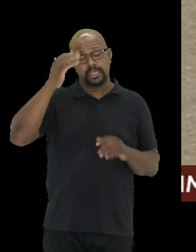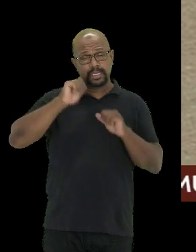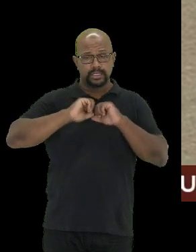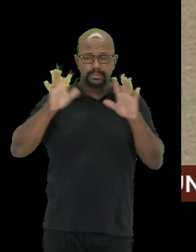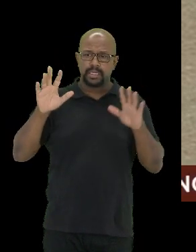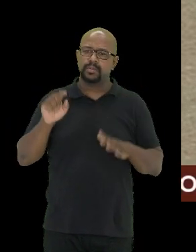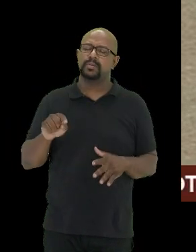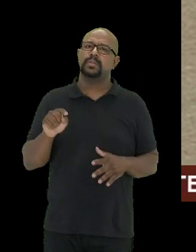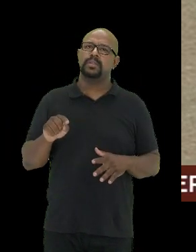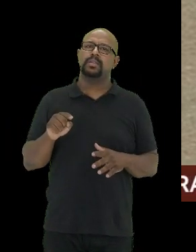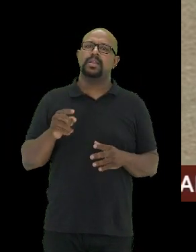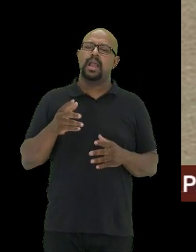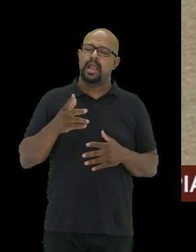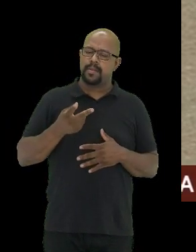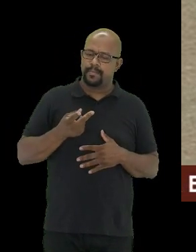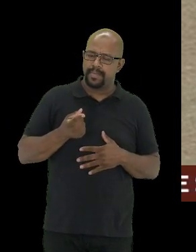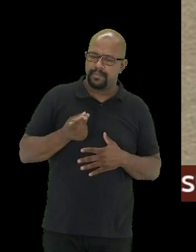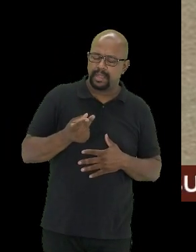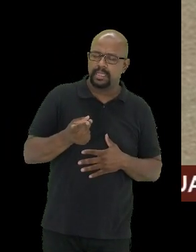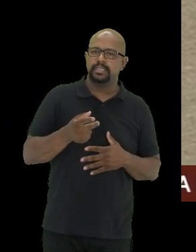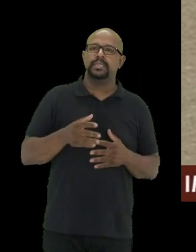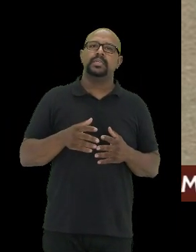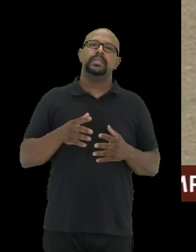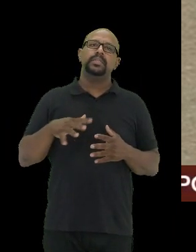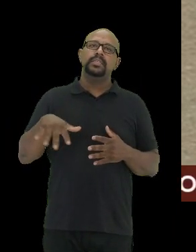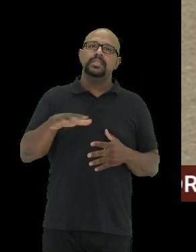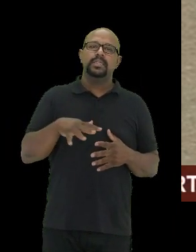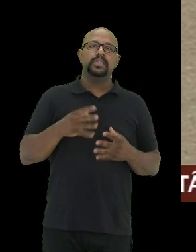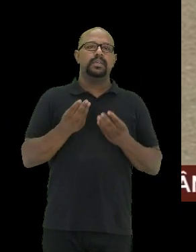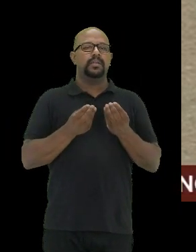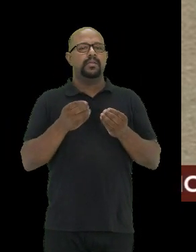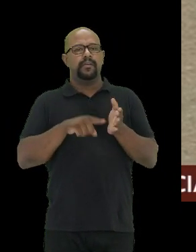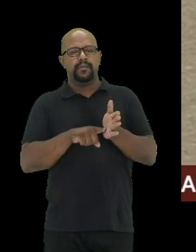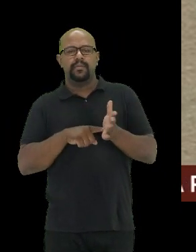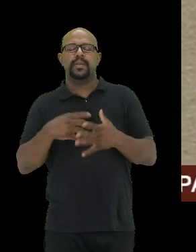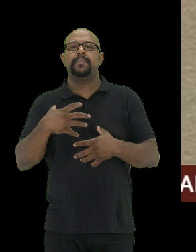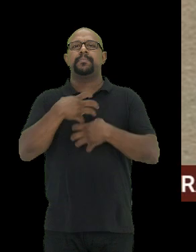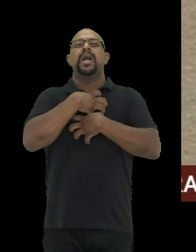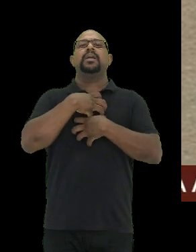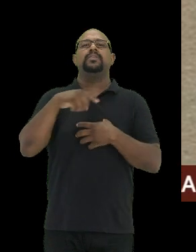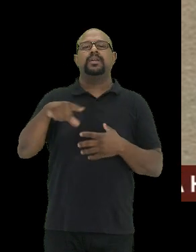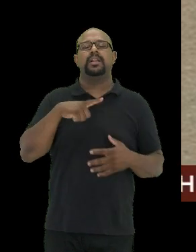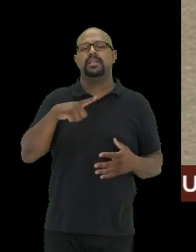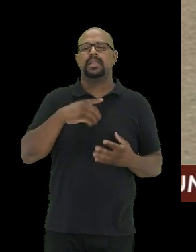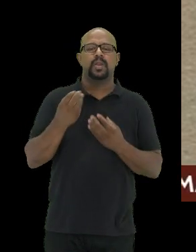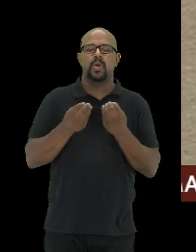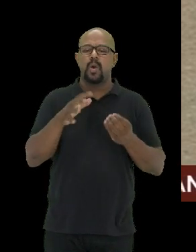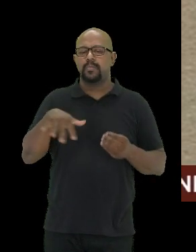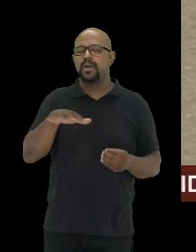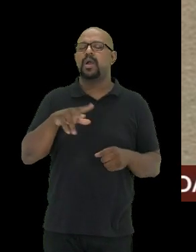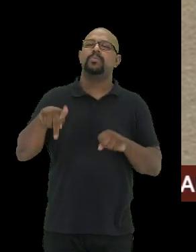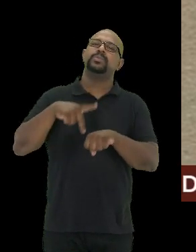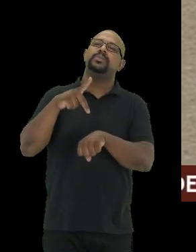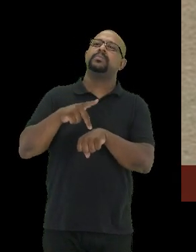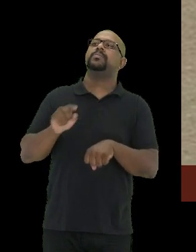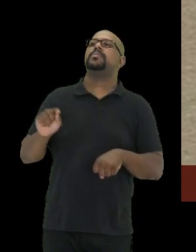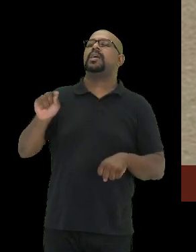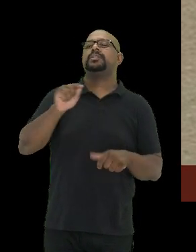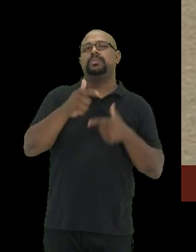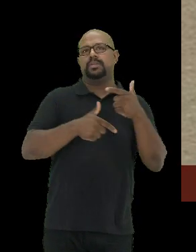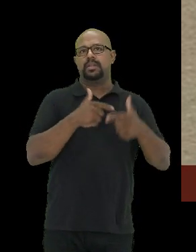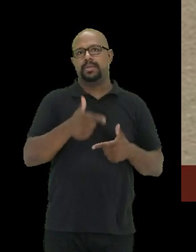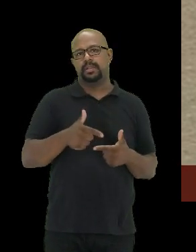prevalência das picadas de cobra, o impacto que ela tem, qual que é o estoque, como é que os países estão trabalhando.